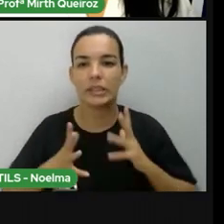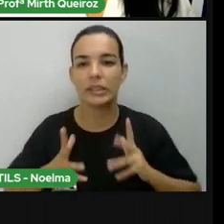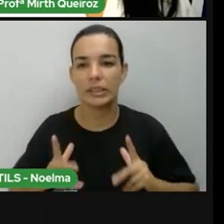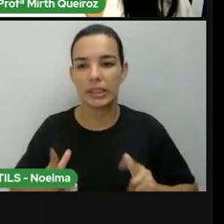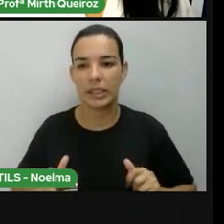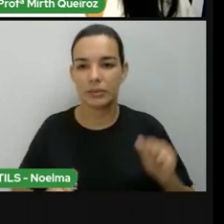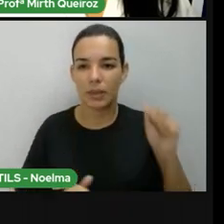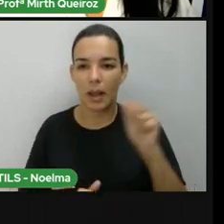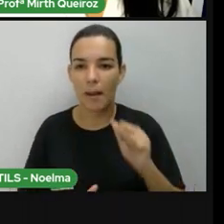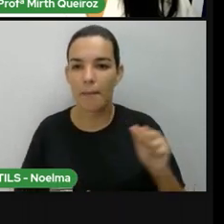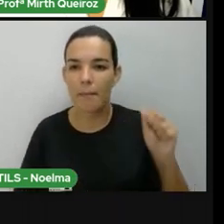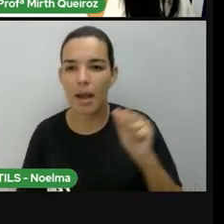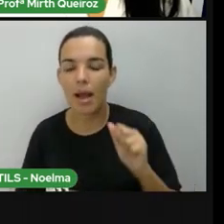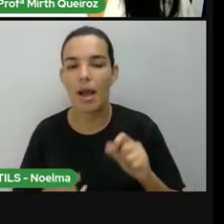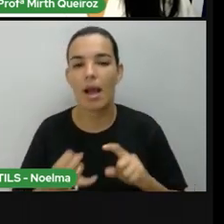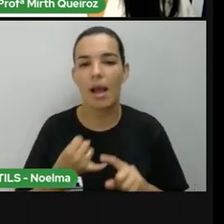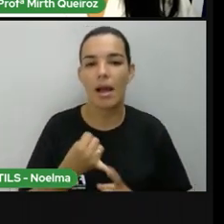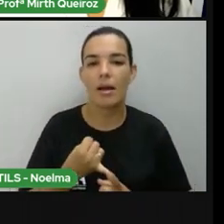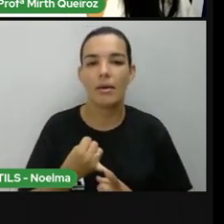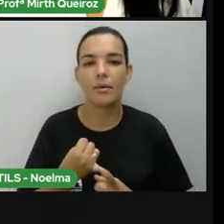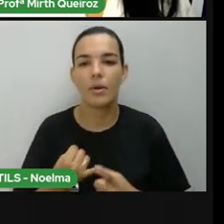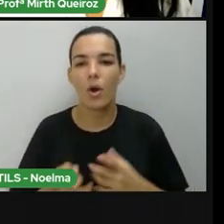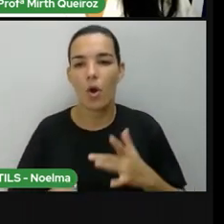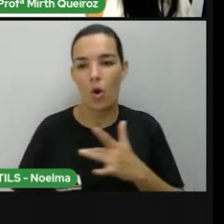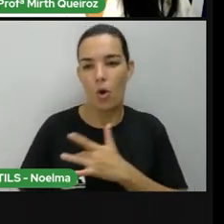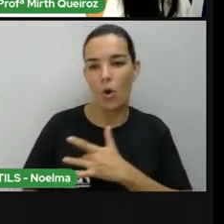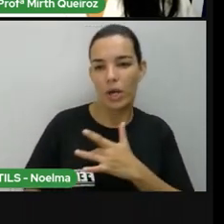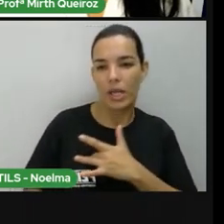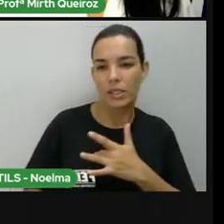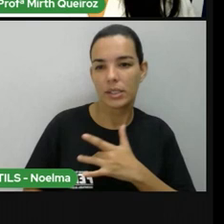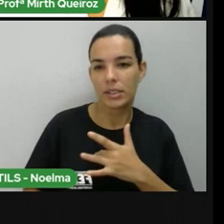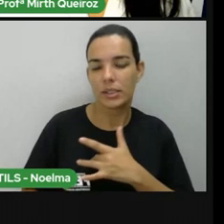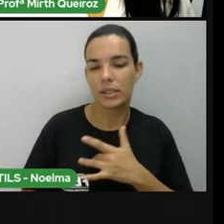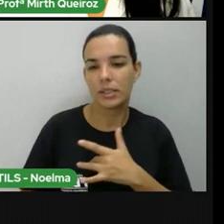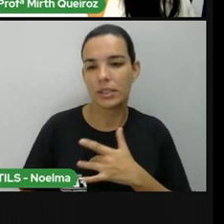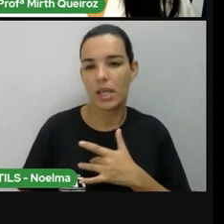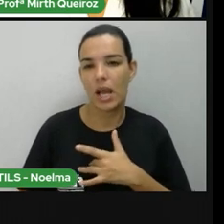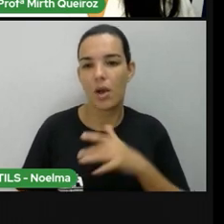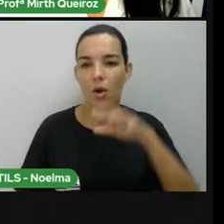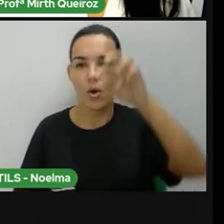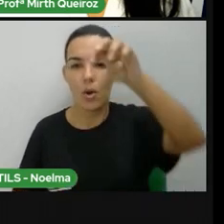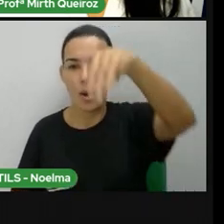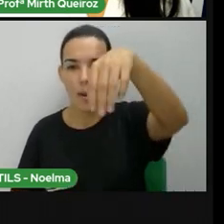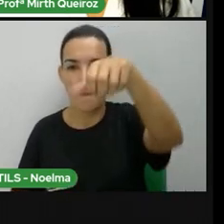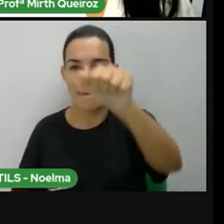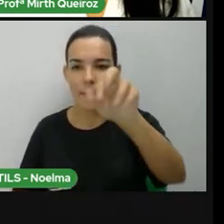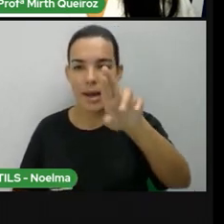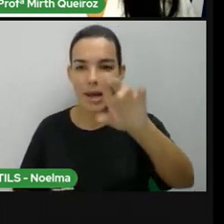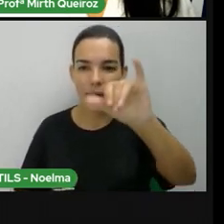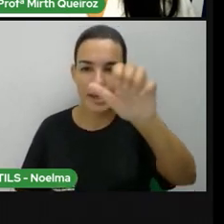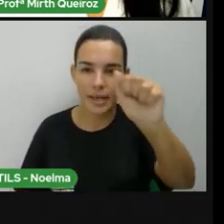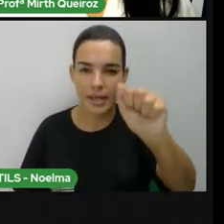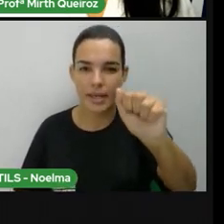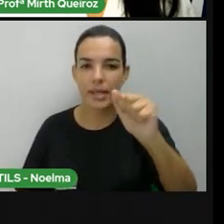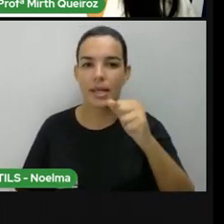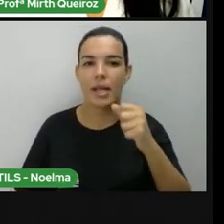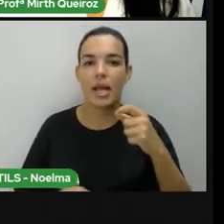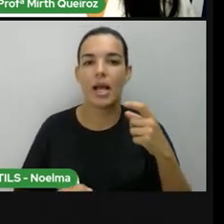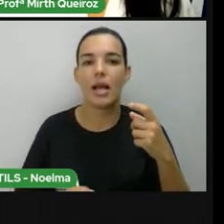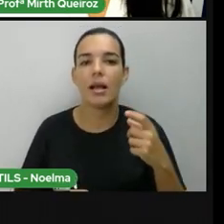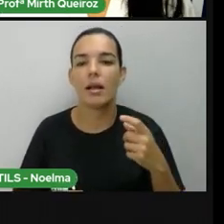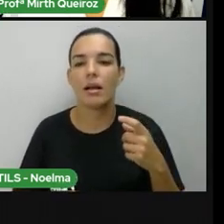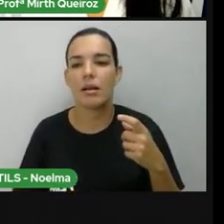Amaro, Coração de Maria, Anguera, Serra Preta, Ipecayatá e